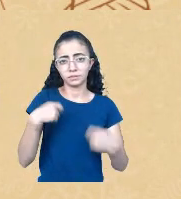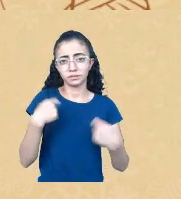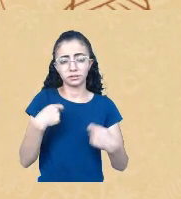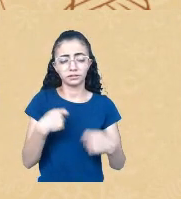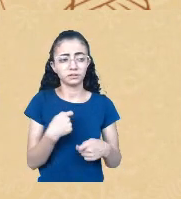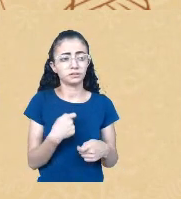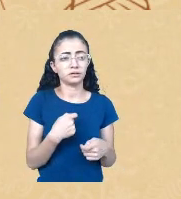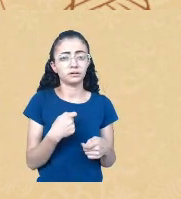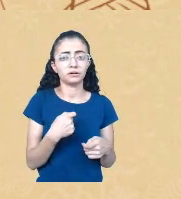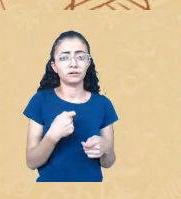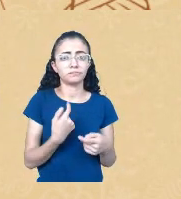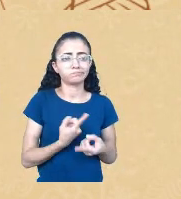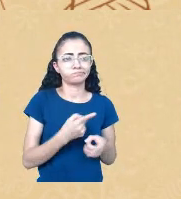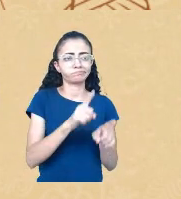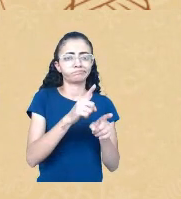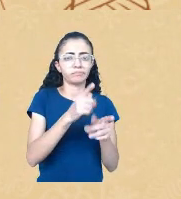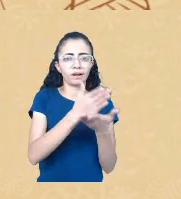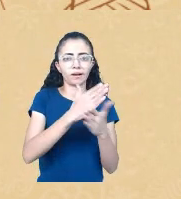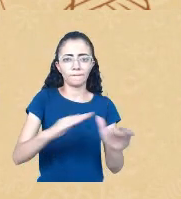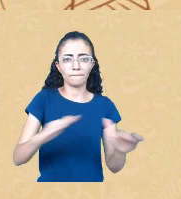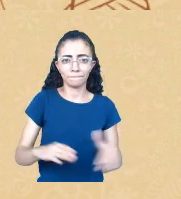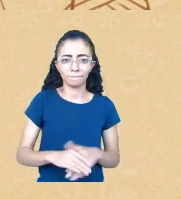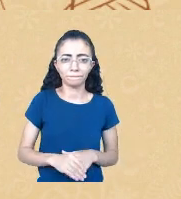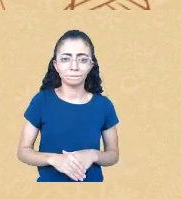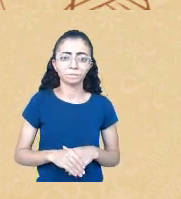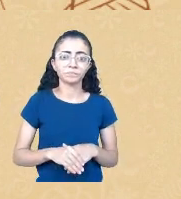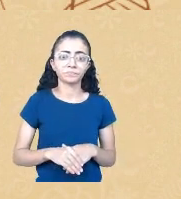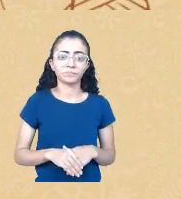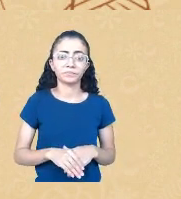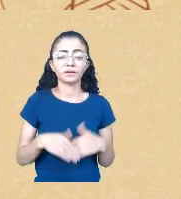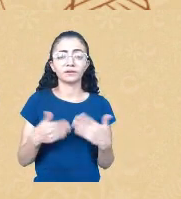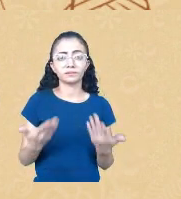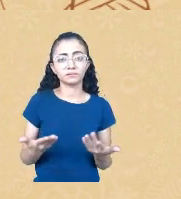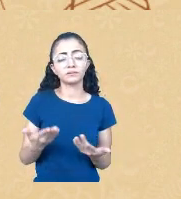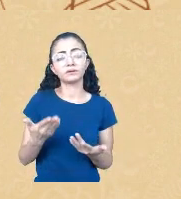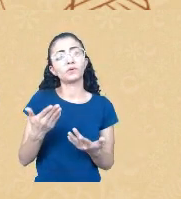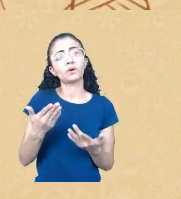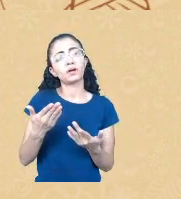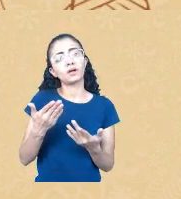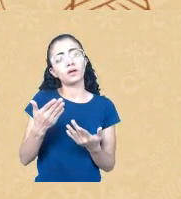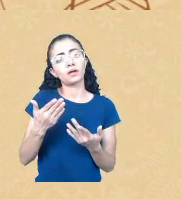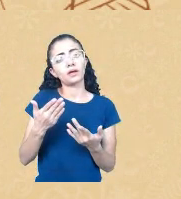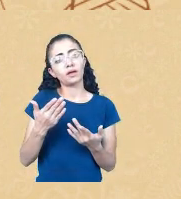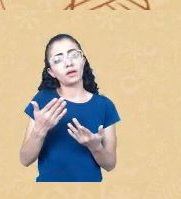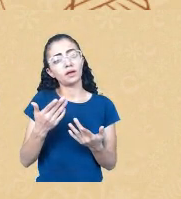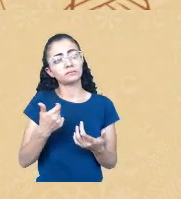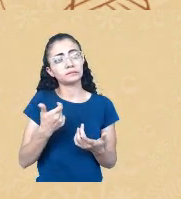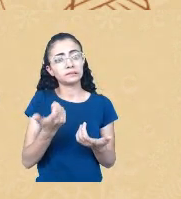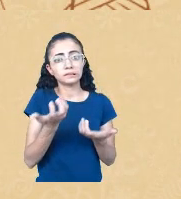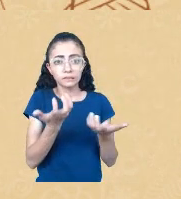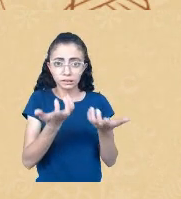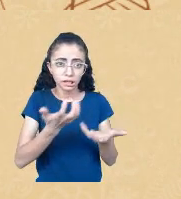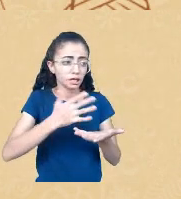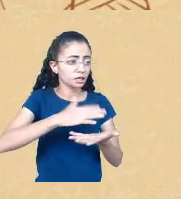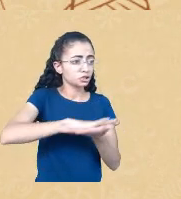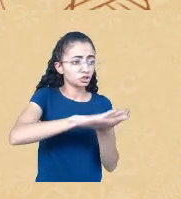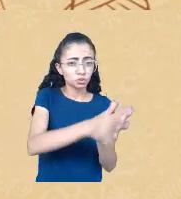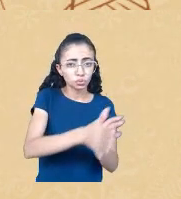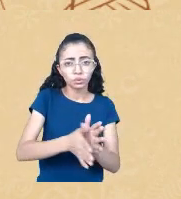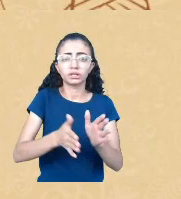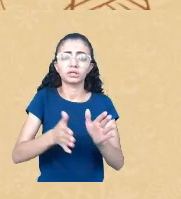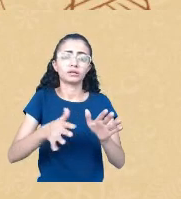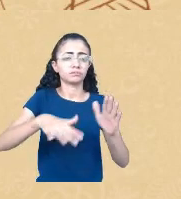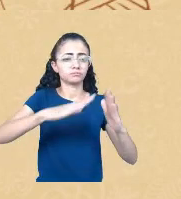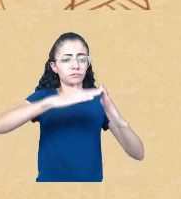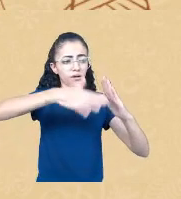que inclusive inspira a destruição de casas de reza indígena de casas de terreiro mas não vou aprofundar nisso agora porque